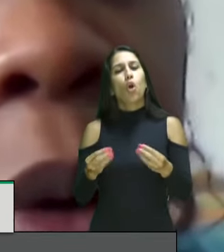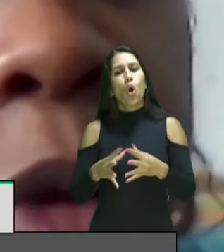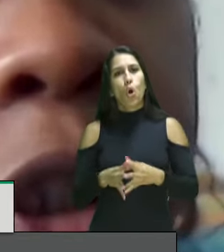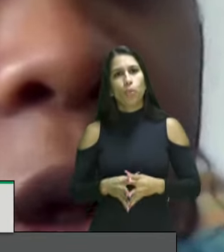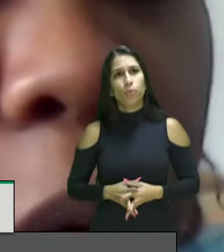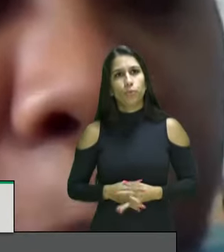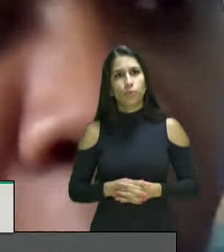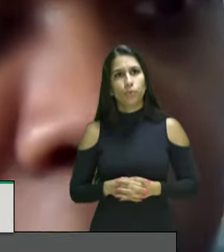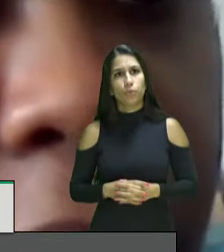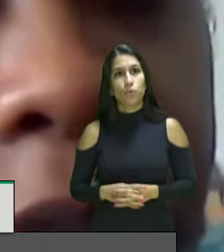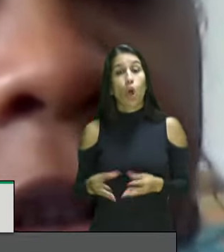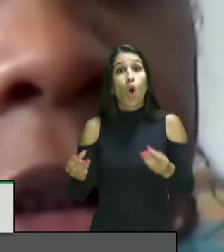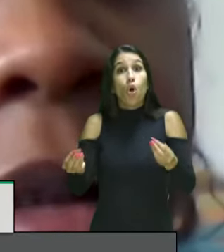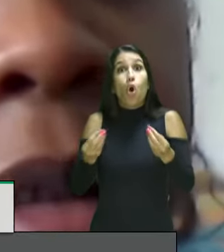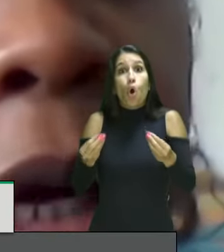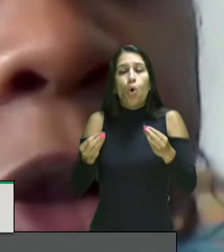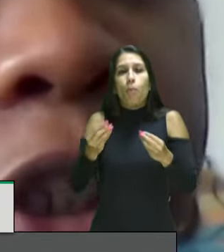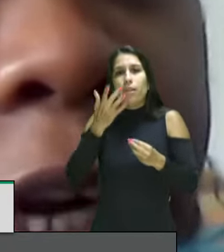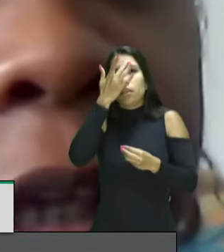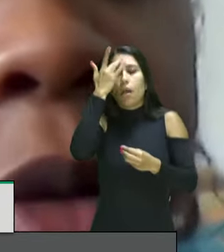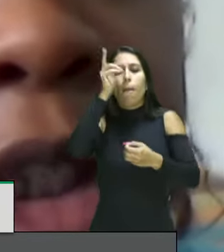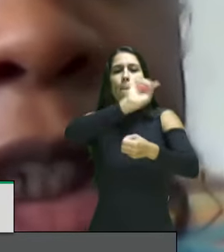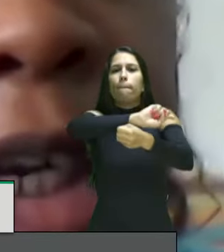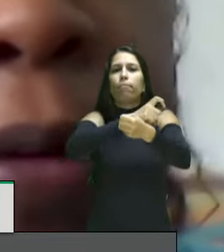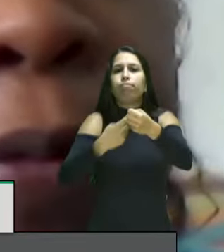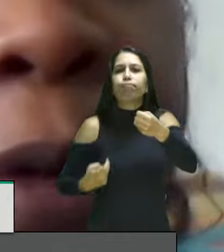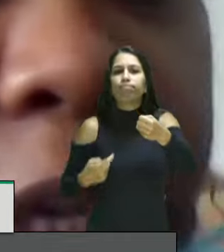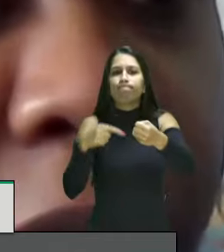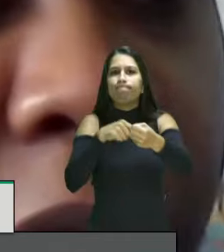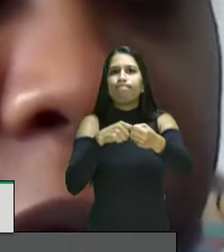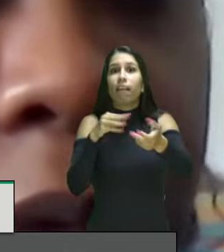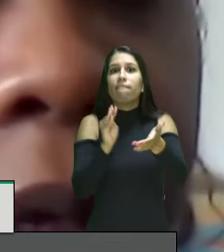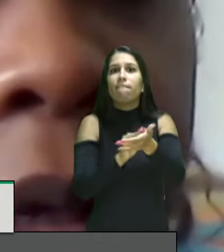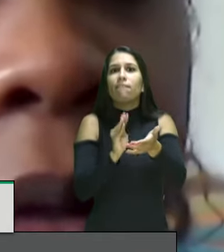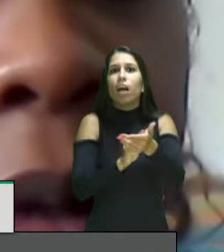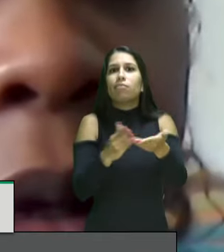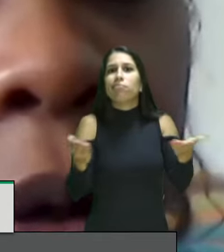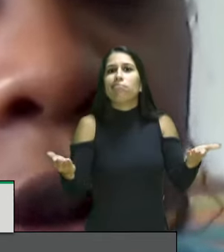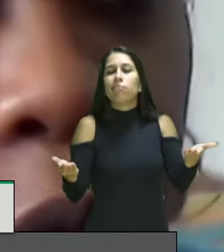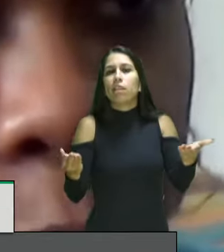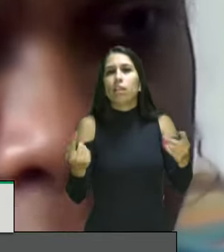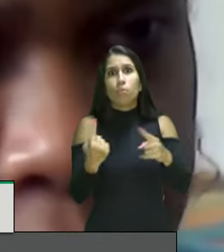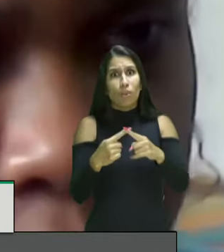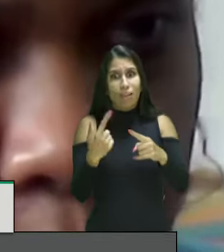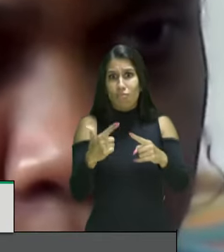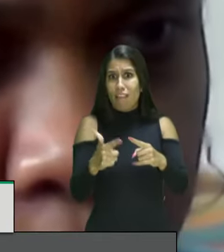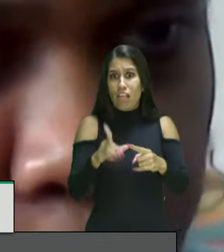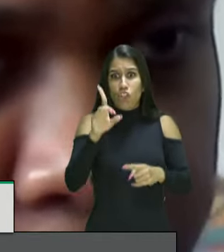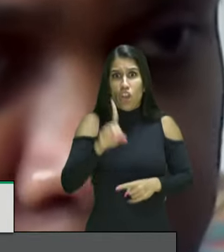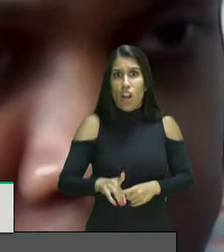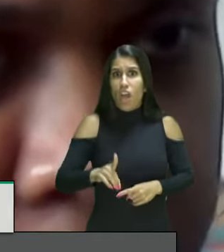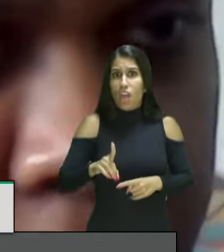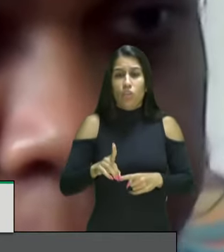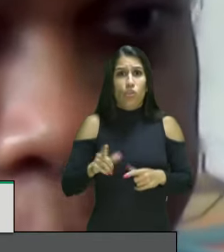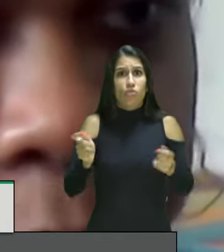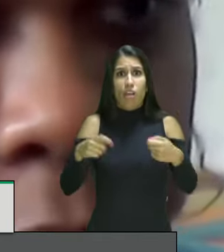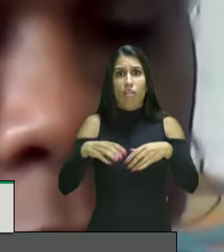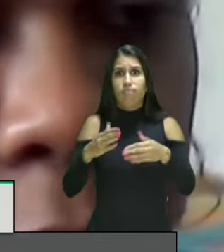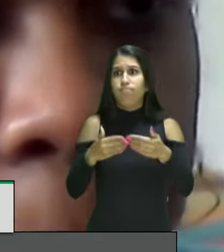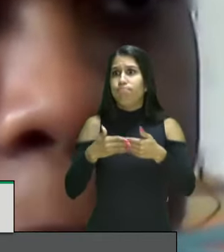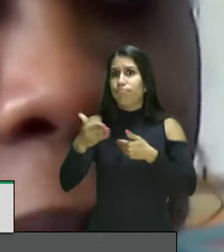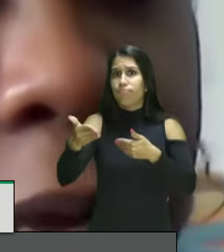os quilombolas seus direitos de ir e vir eu estou numa região urbana